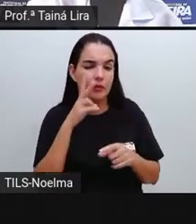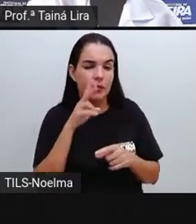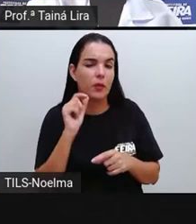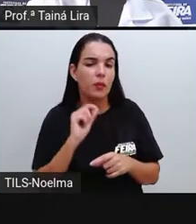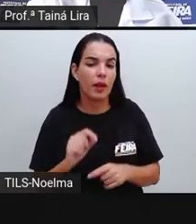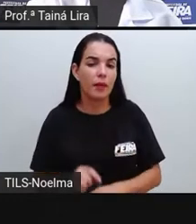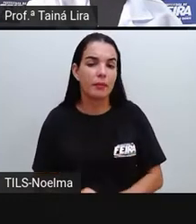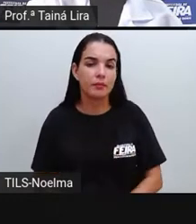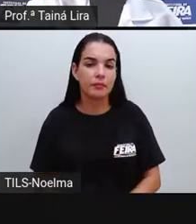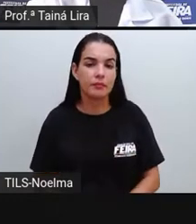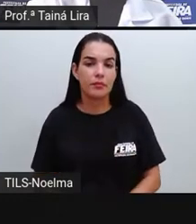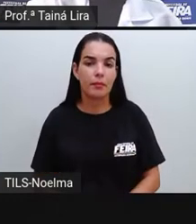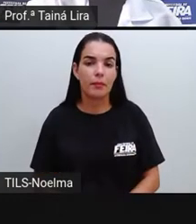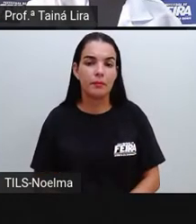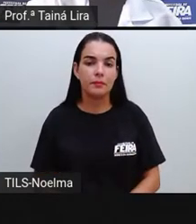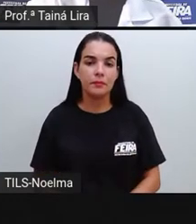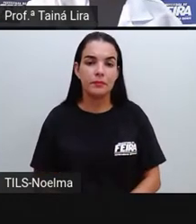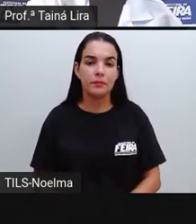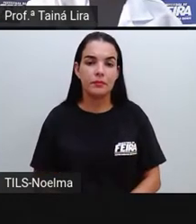Bora lá?